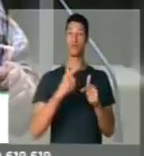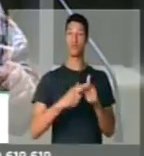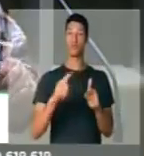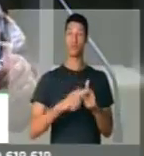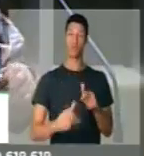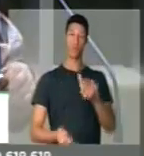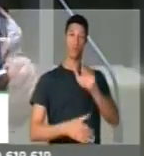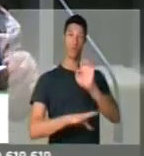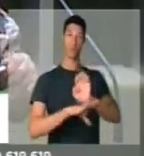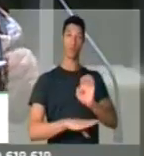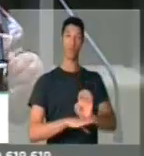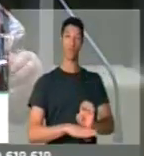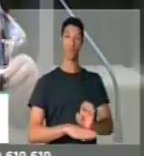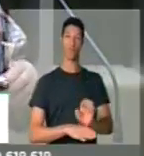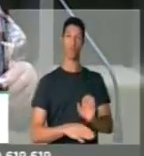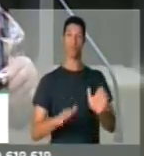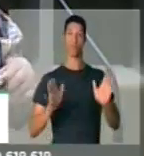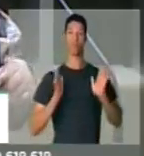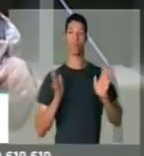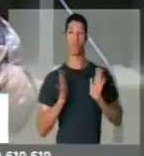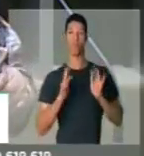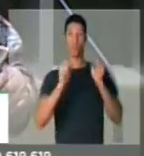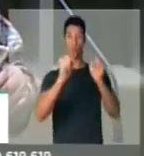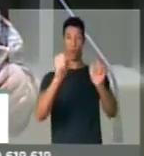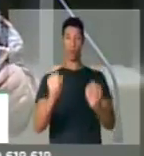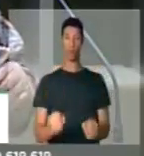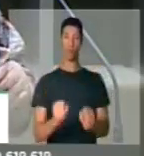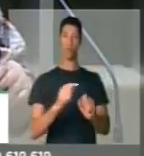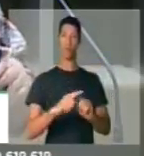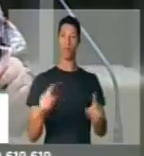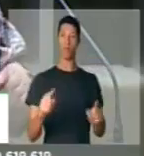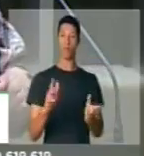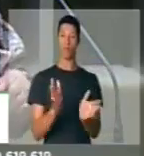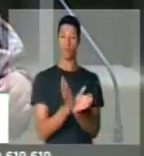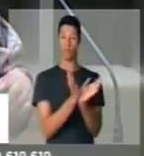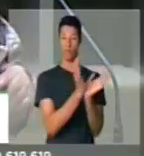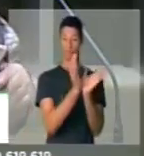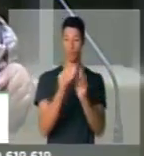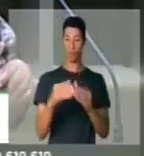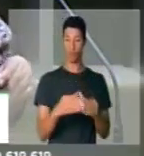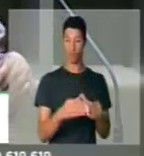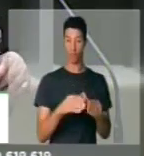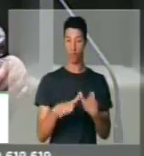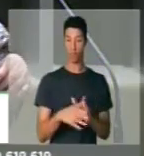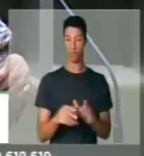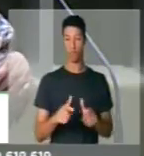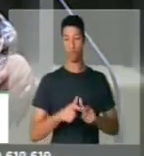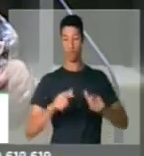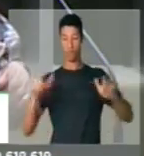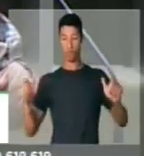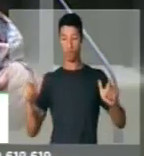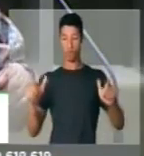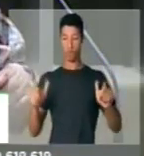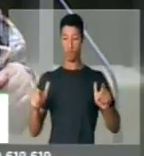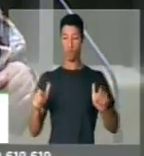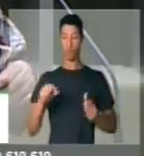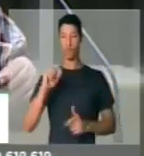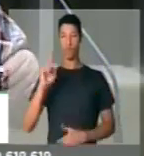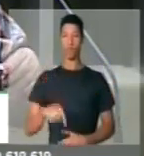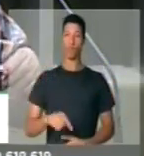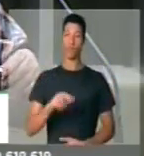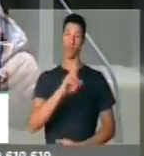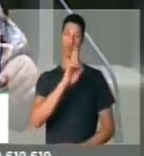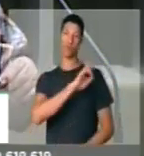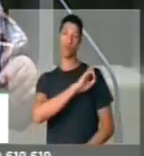naquele Estado, um Estado rico, poderoso, mas só para uma minoria, enquanto a imensa maioria que é